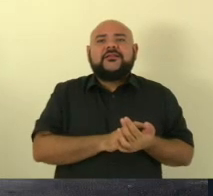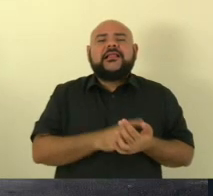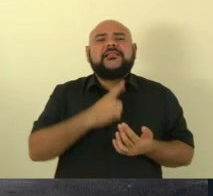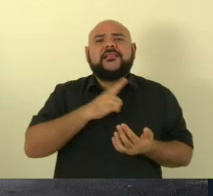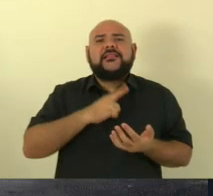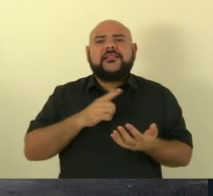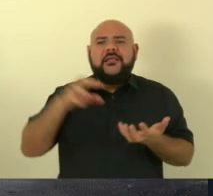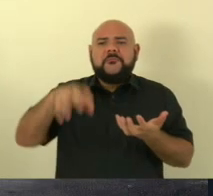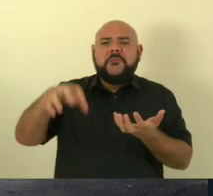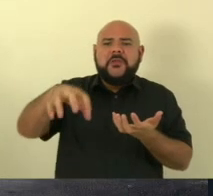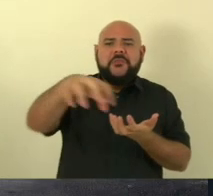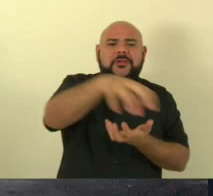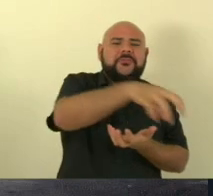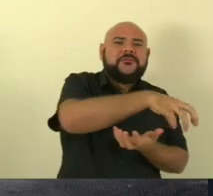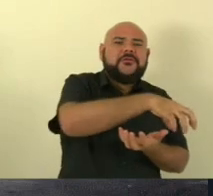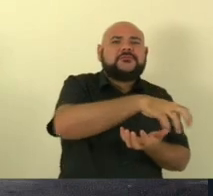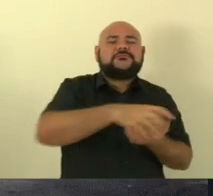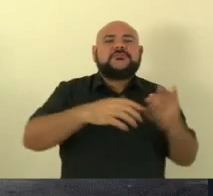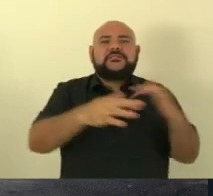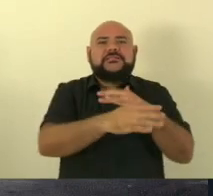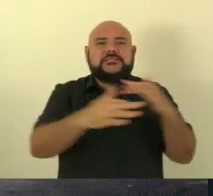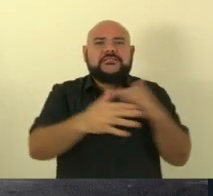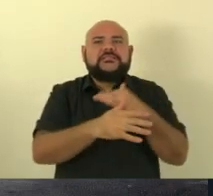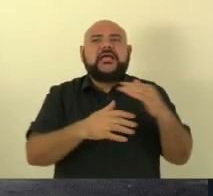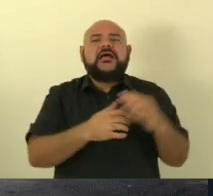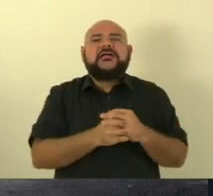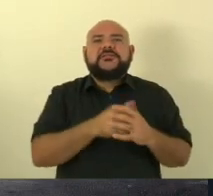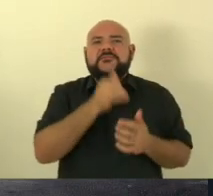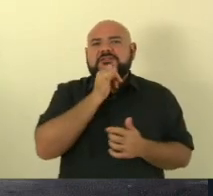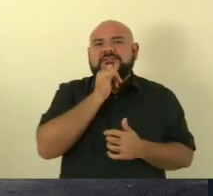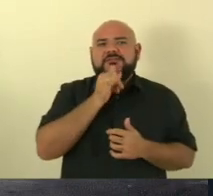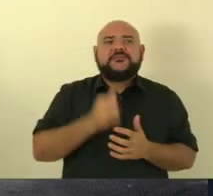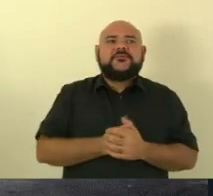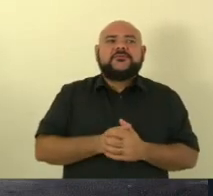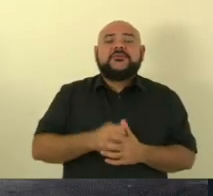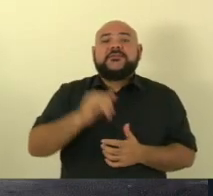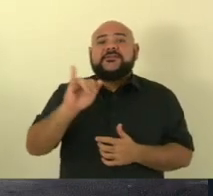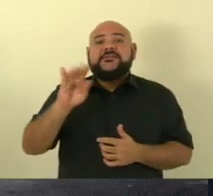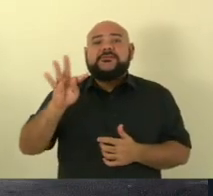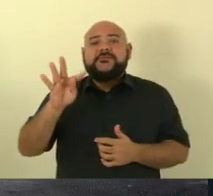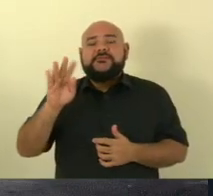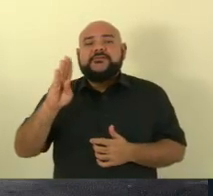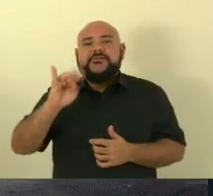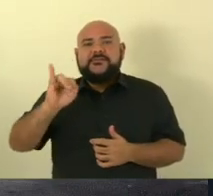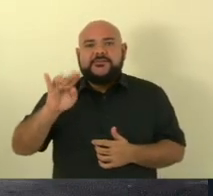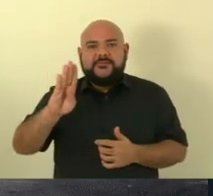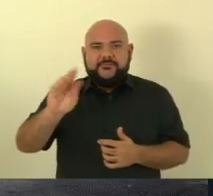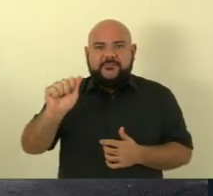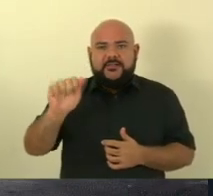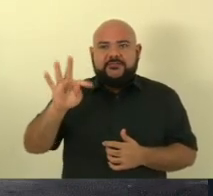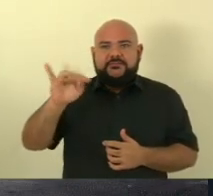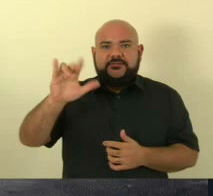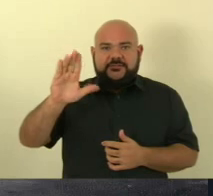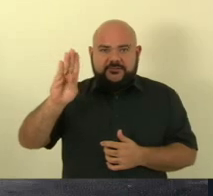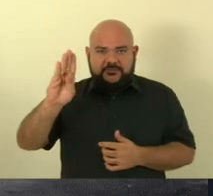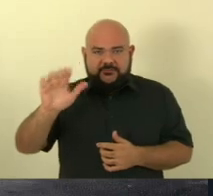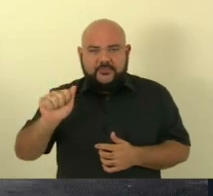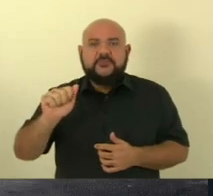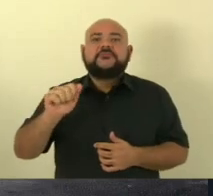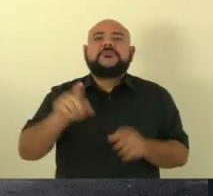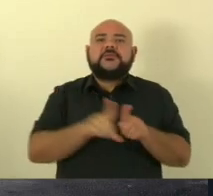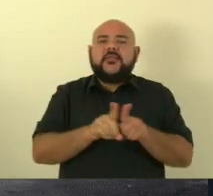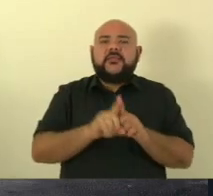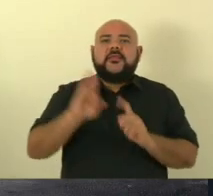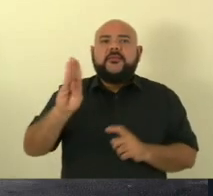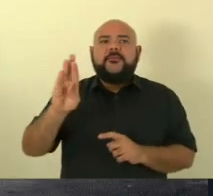Bitirama Muniz Freire Brejetuba e que definitivamente o município de Una ele fez a